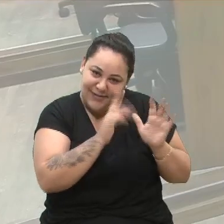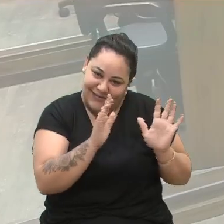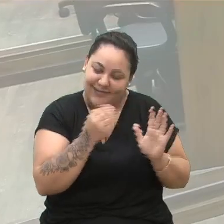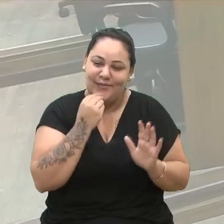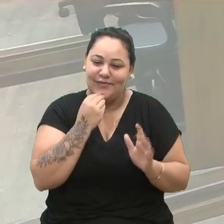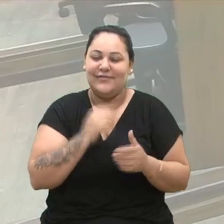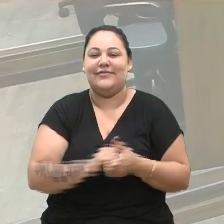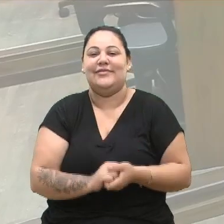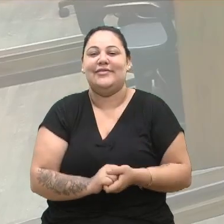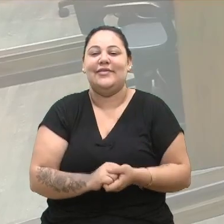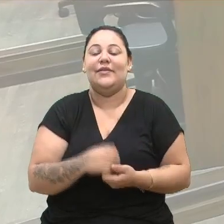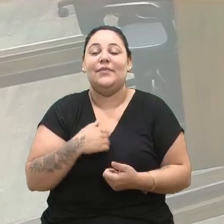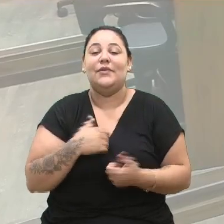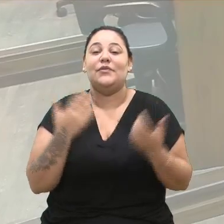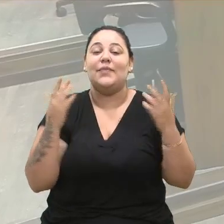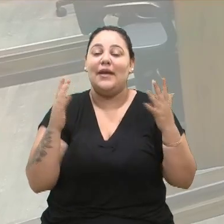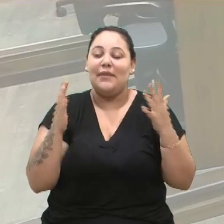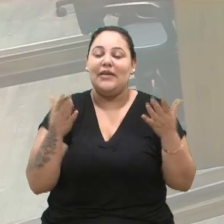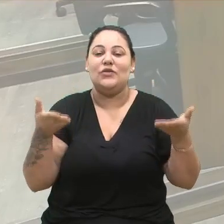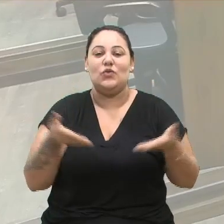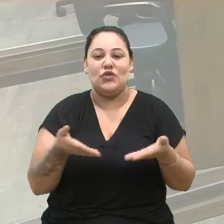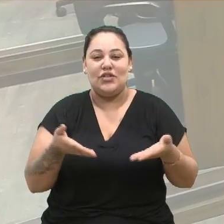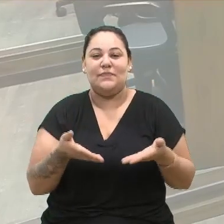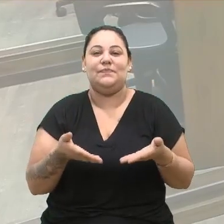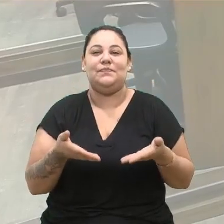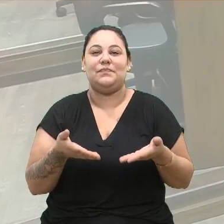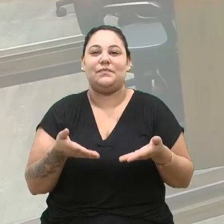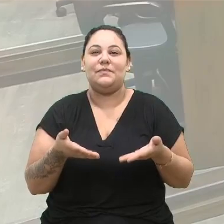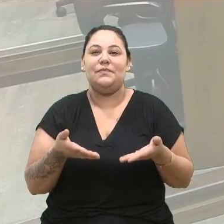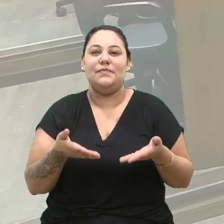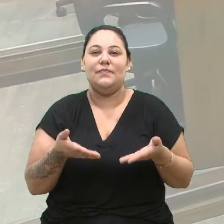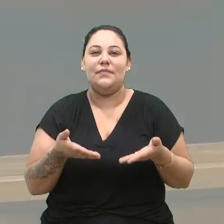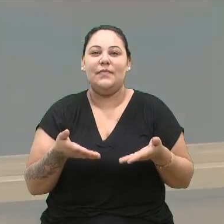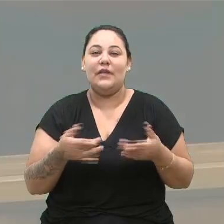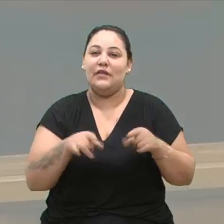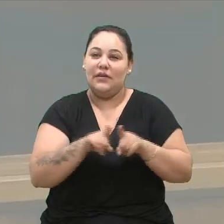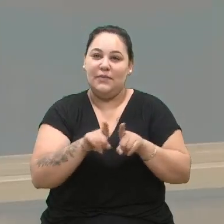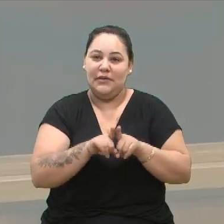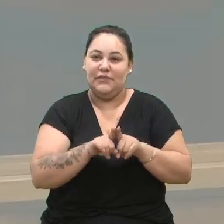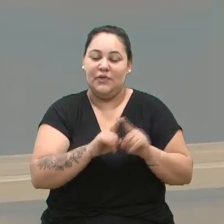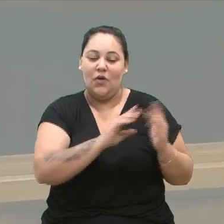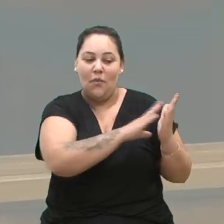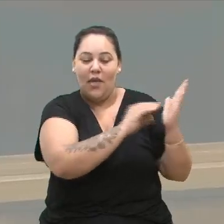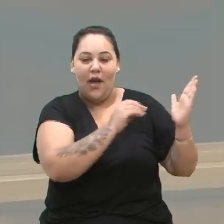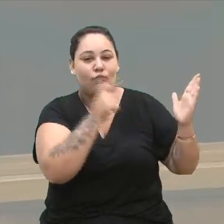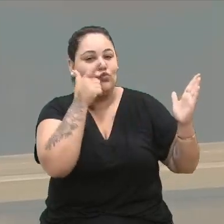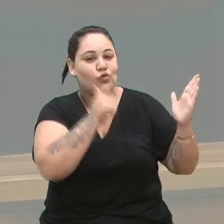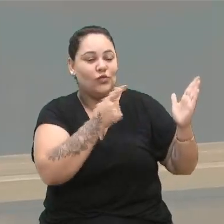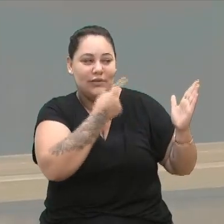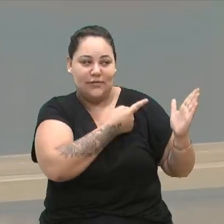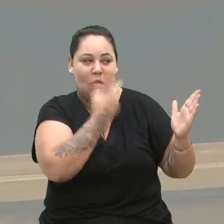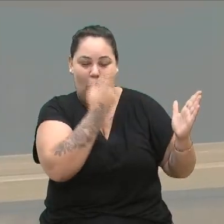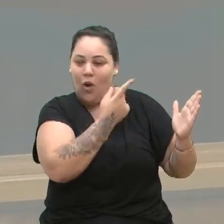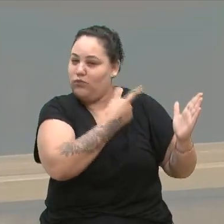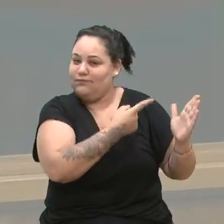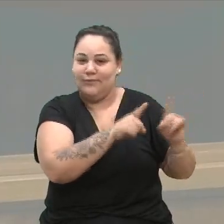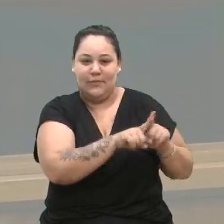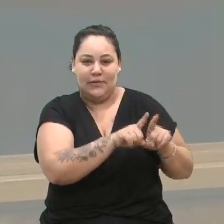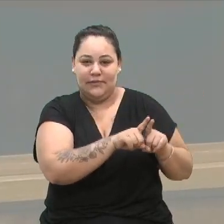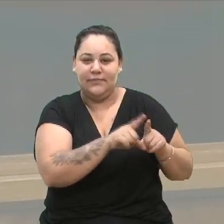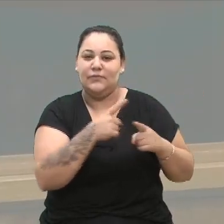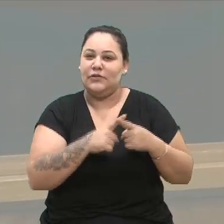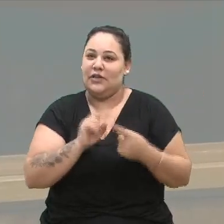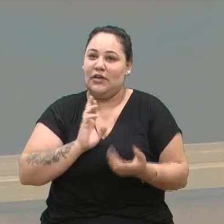Meu voto de congratulação vai no mesmo sentido do voto do vereador Lucas Carenhato, porque realmente